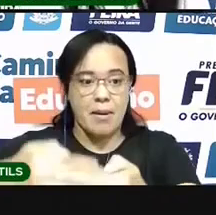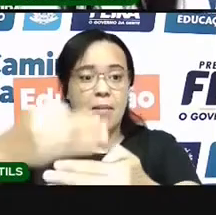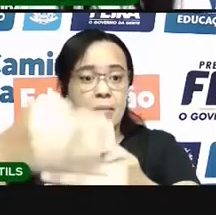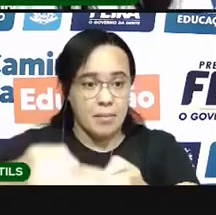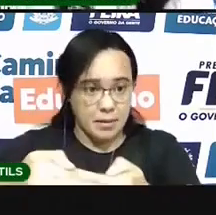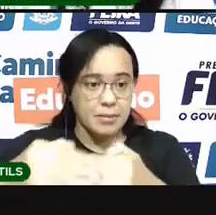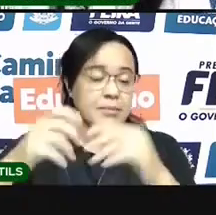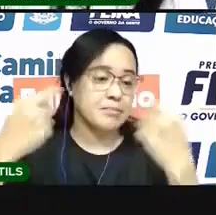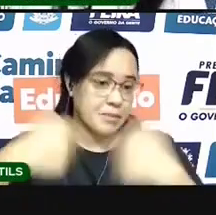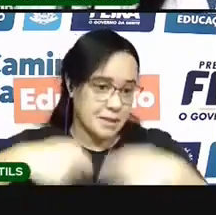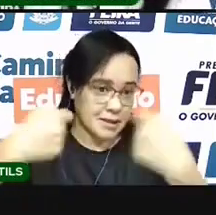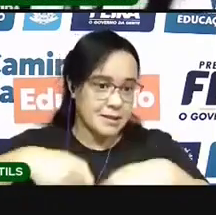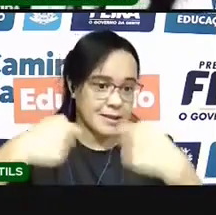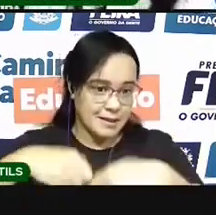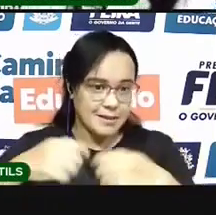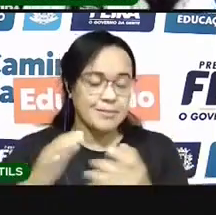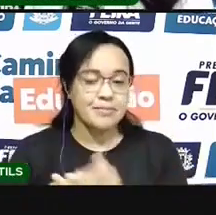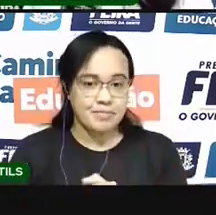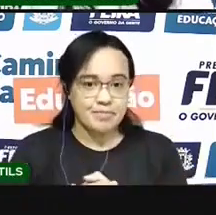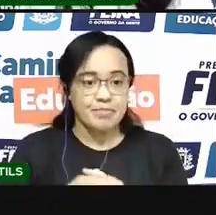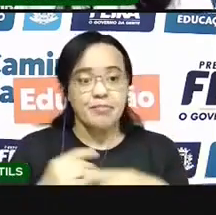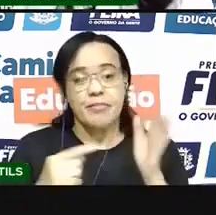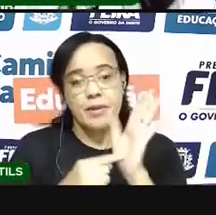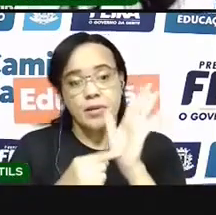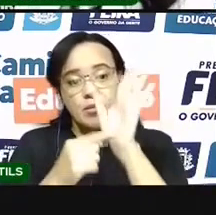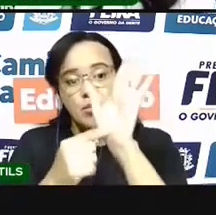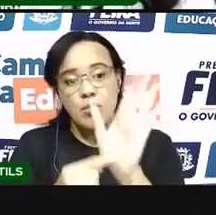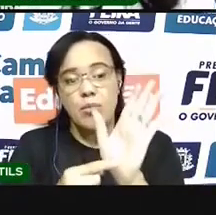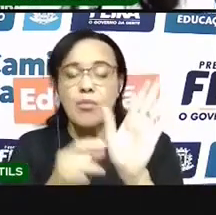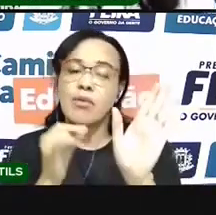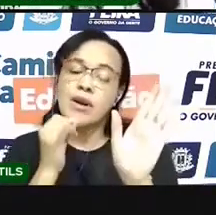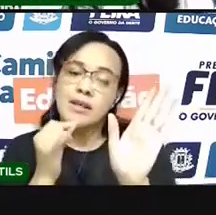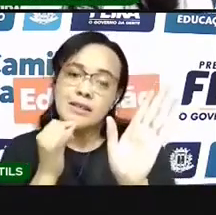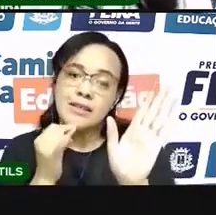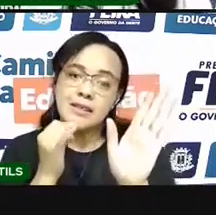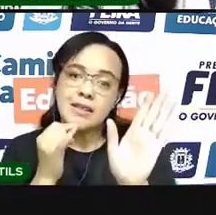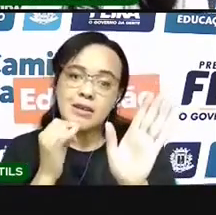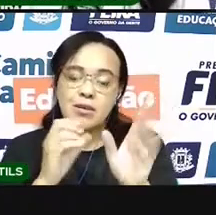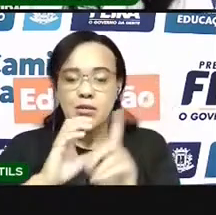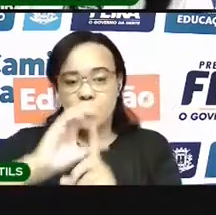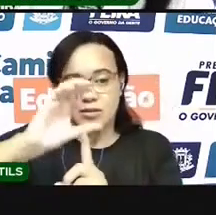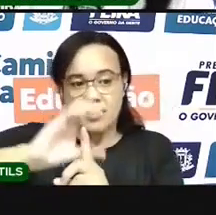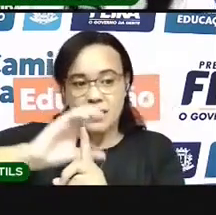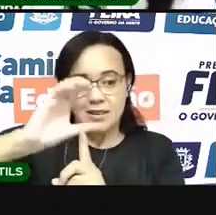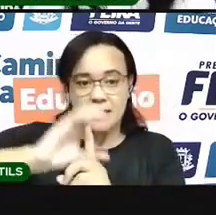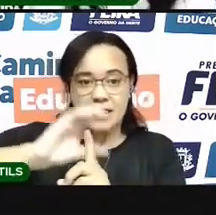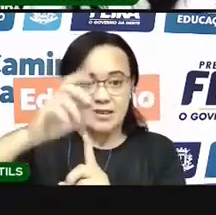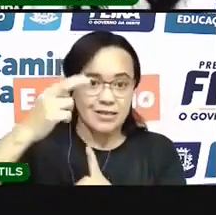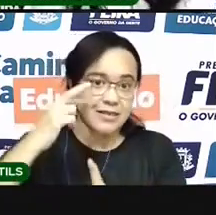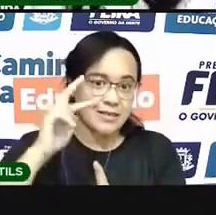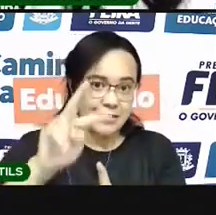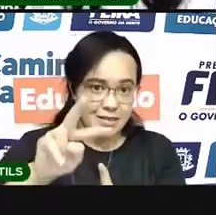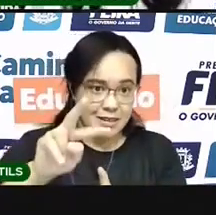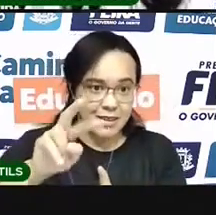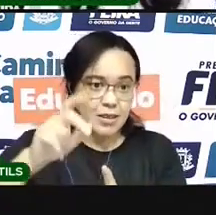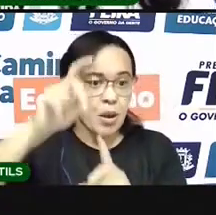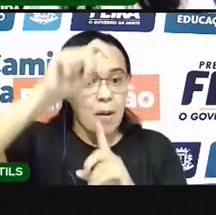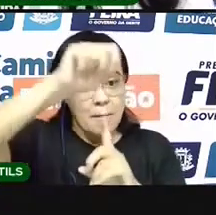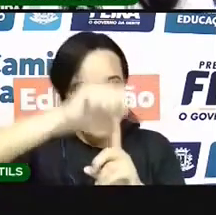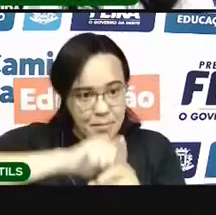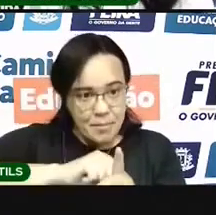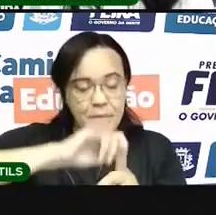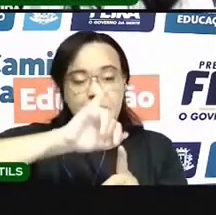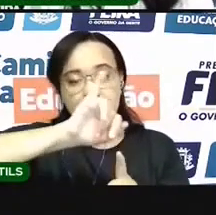Vou mostrar agora esse exemplo aqui. Que está mostrando o calendário do mês de janeiro de